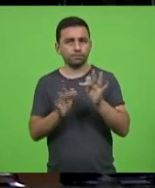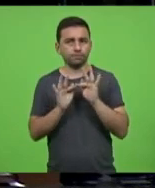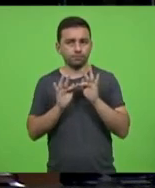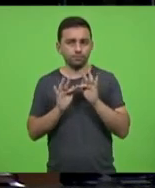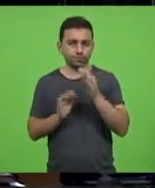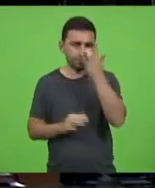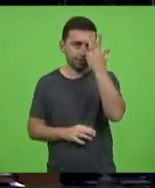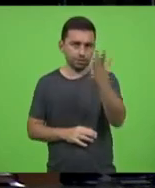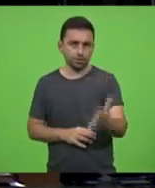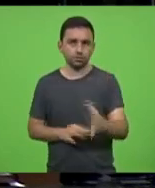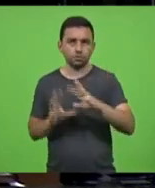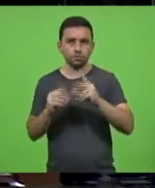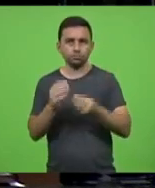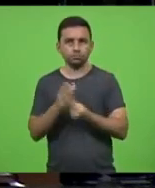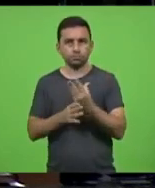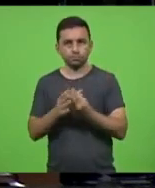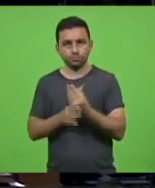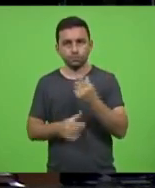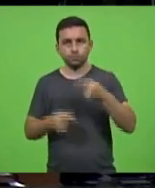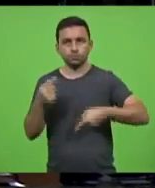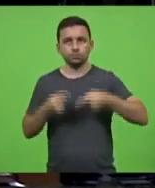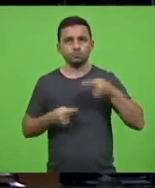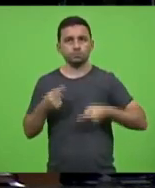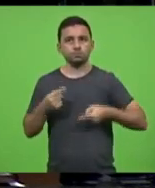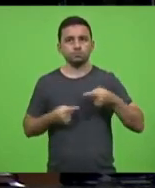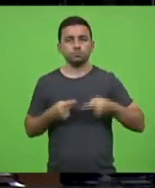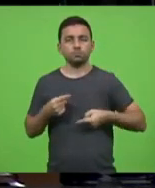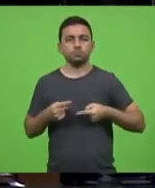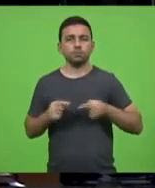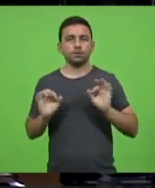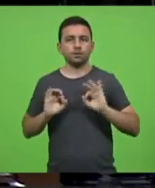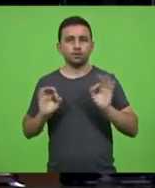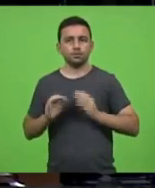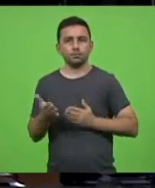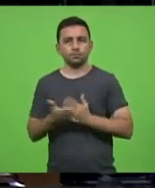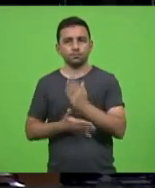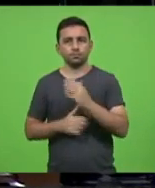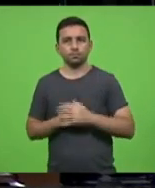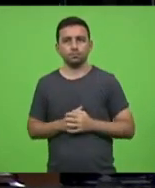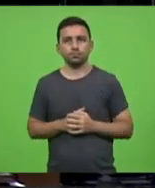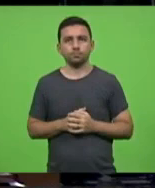catarinense em discussão não havendo em votação está aprovado